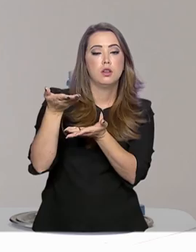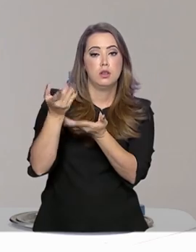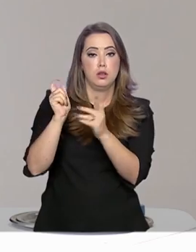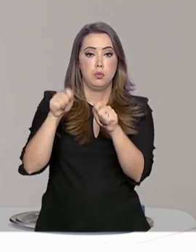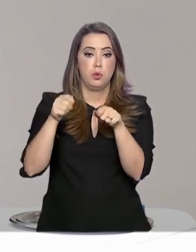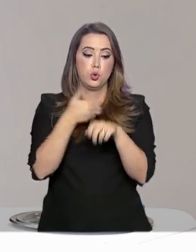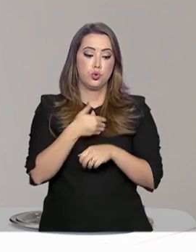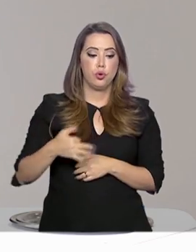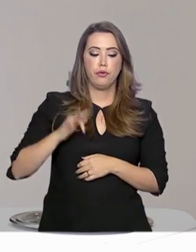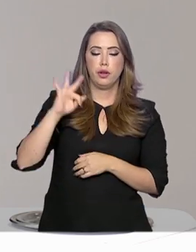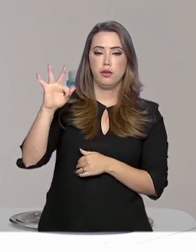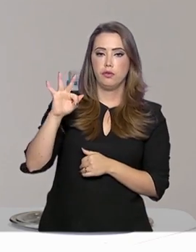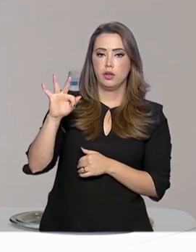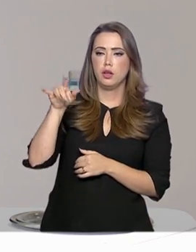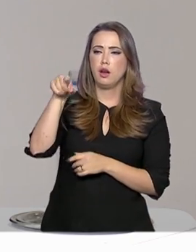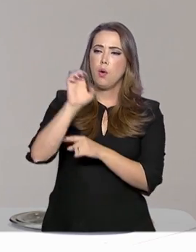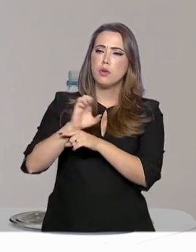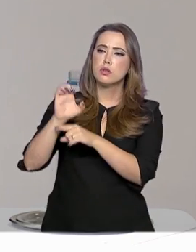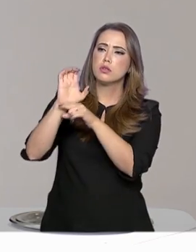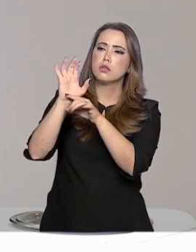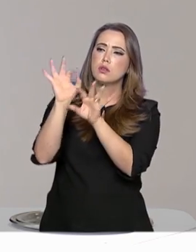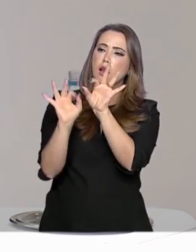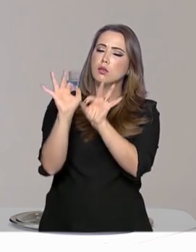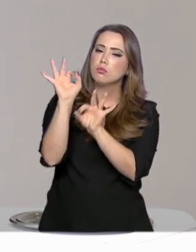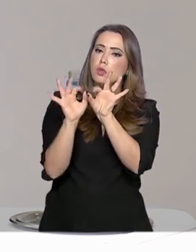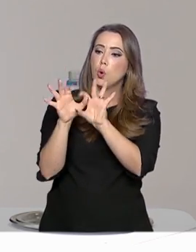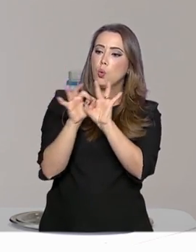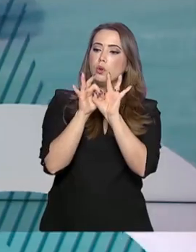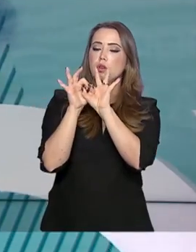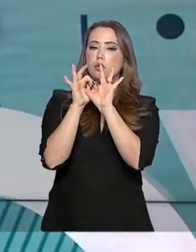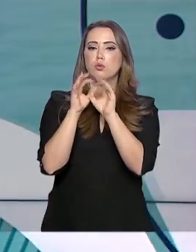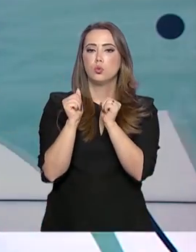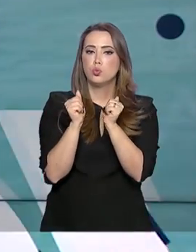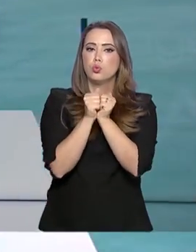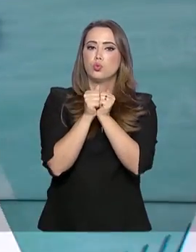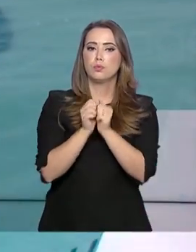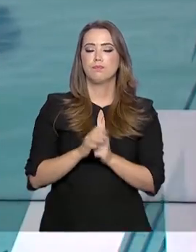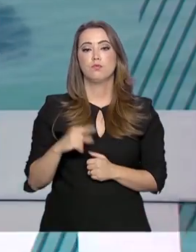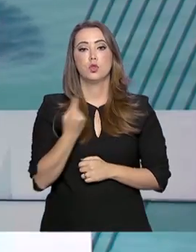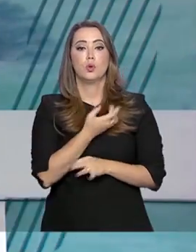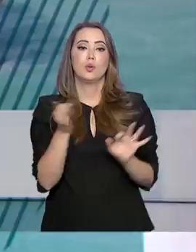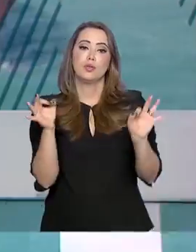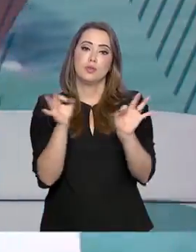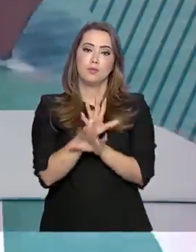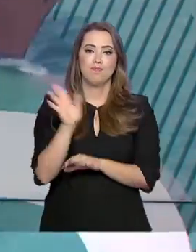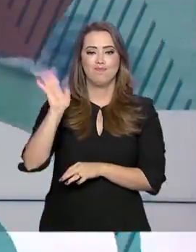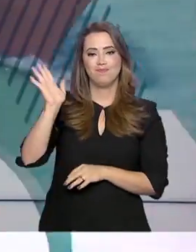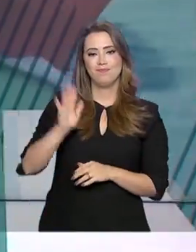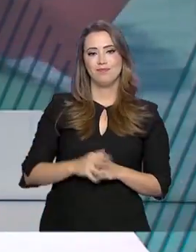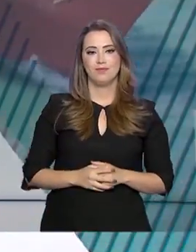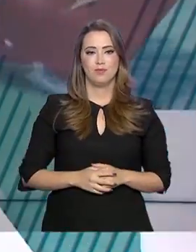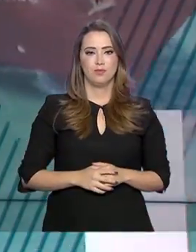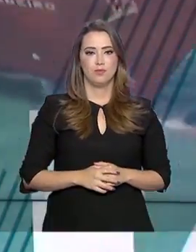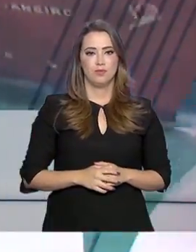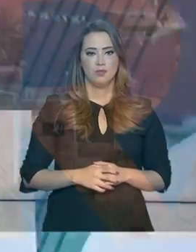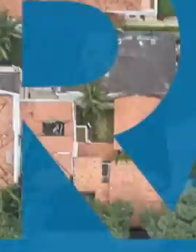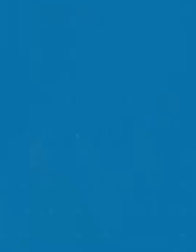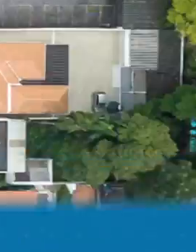o governo federal e os estados irão atuar em conjunto. Terminamos aqui. Até a próxima edição.